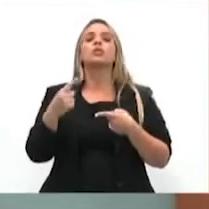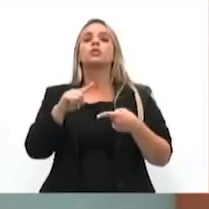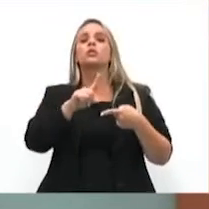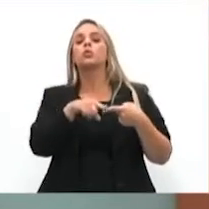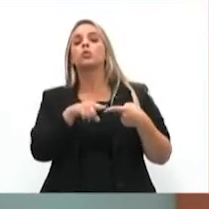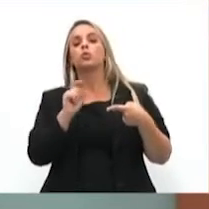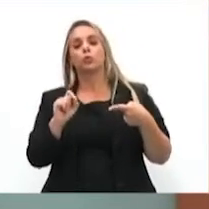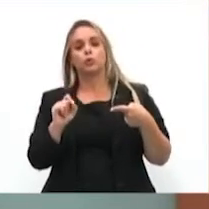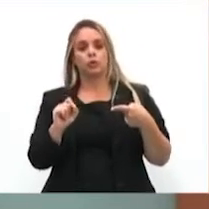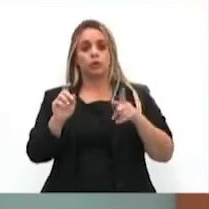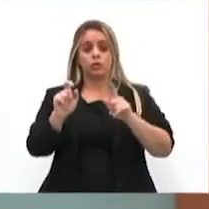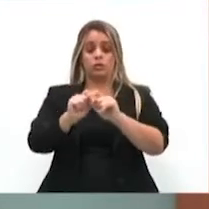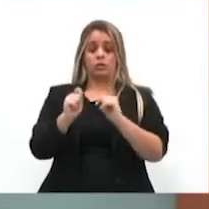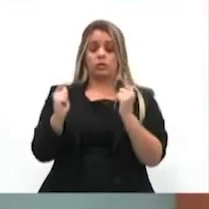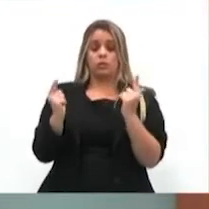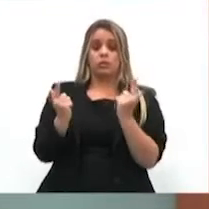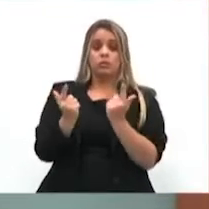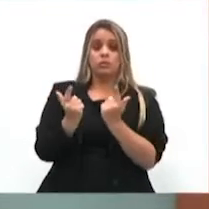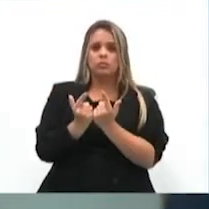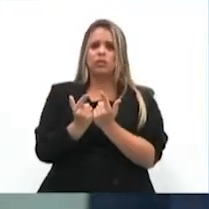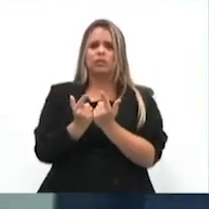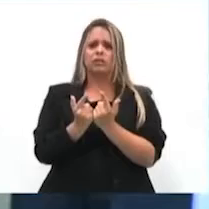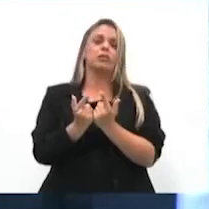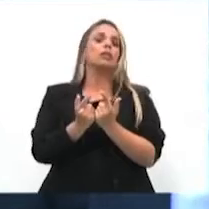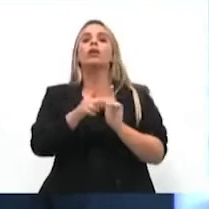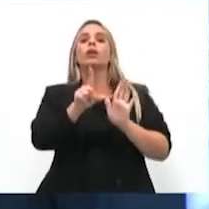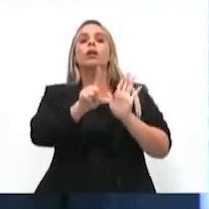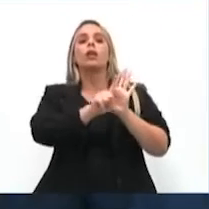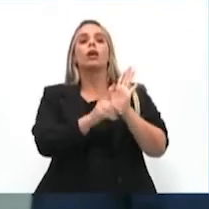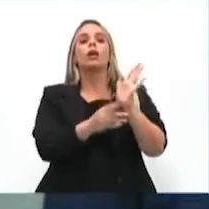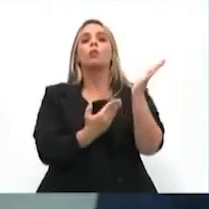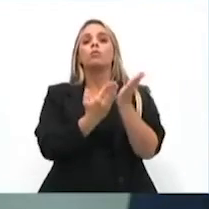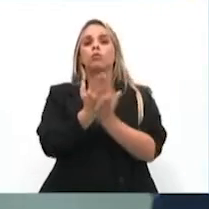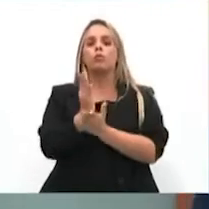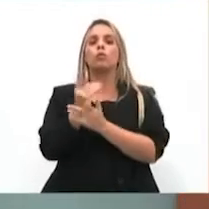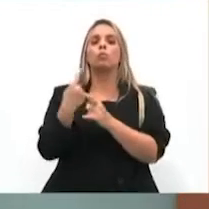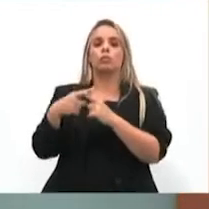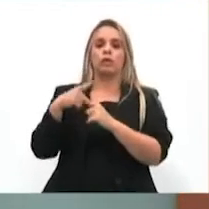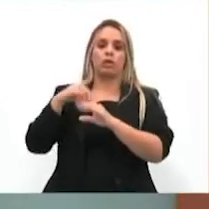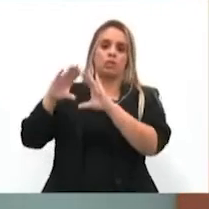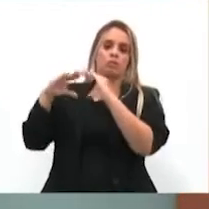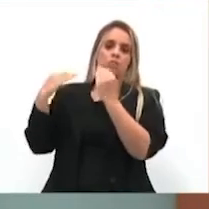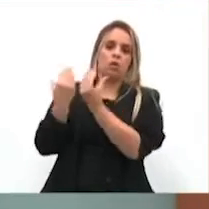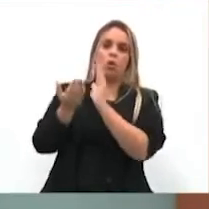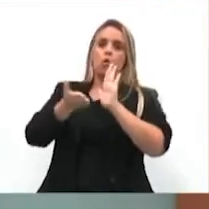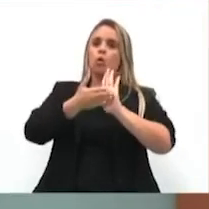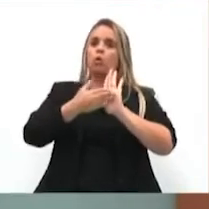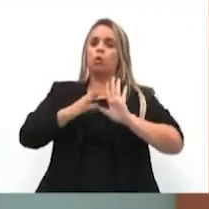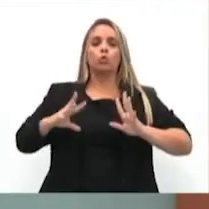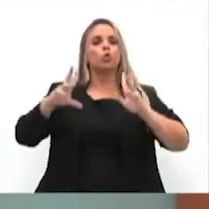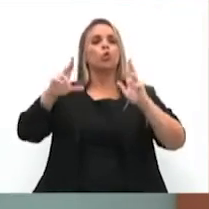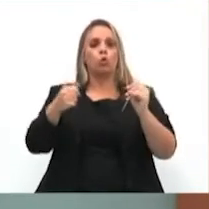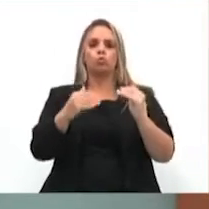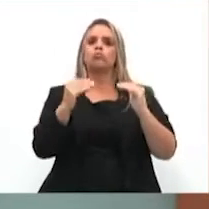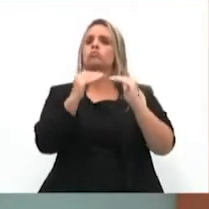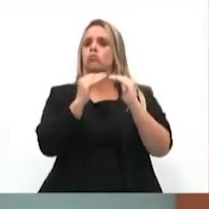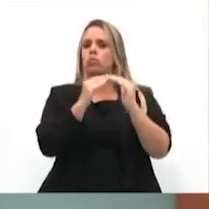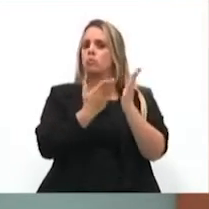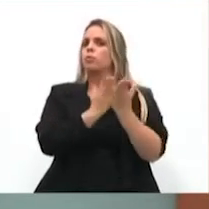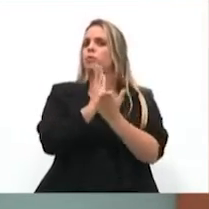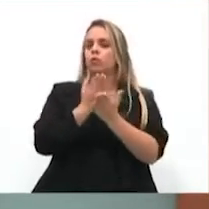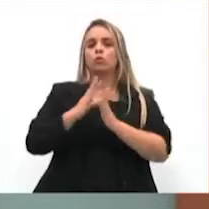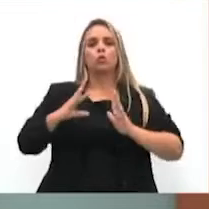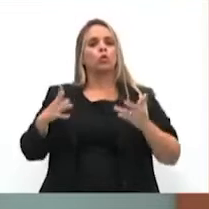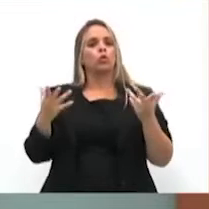Assembleia aprova uma lei com parecer favorável em todas as comissões, com votos